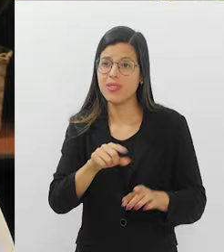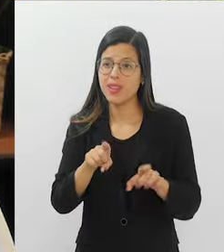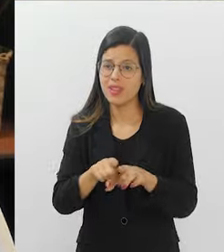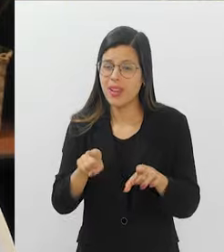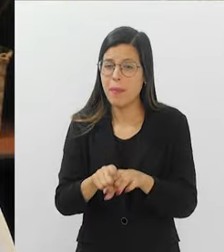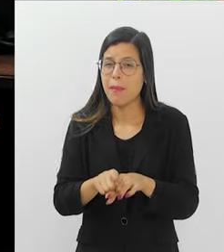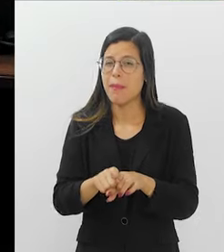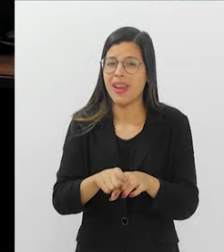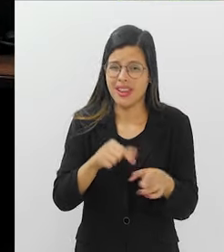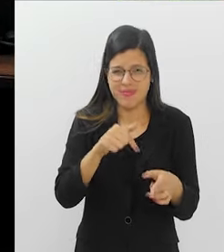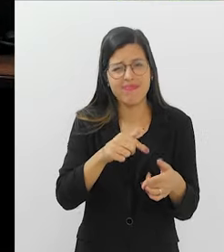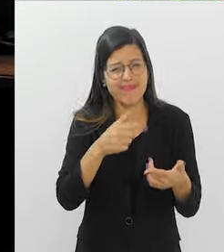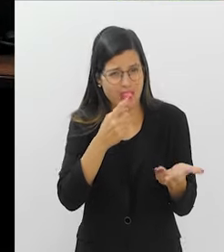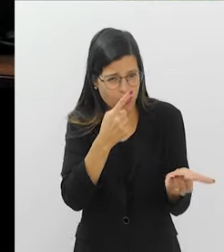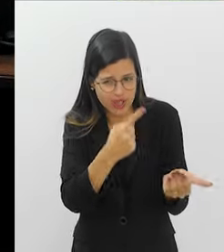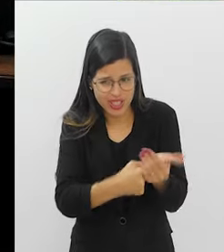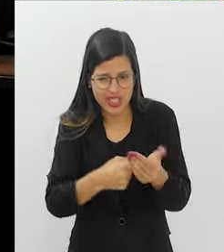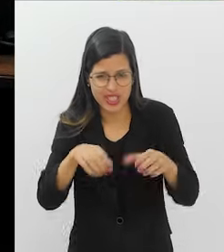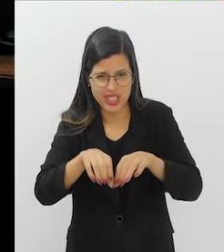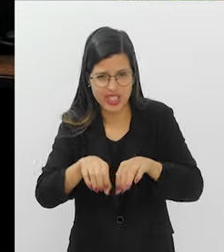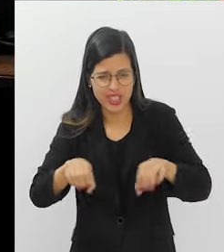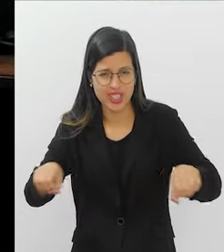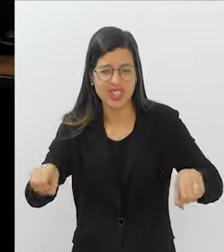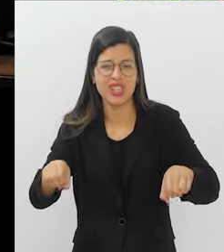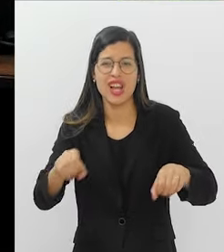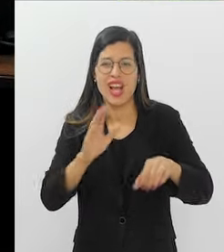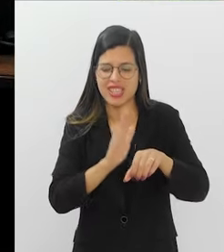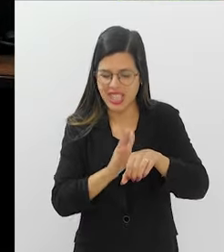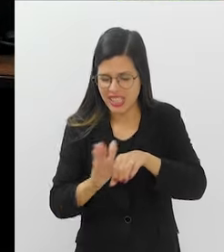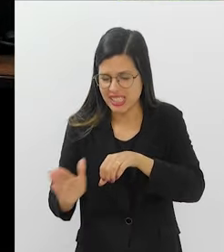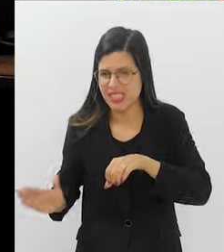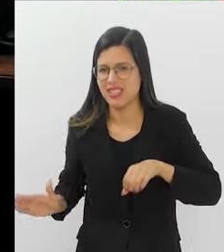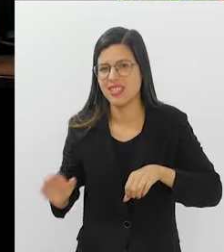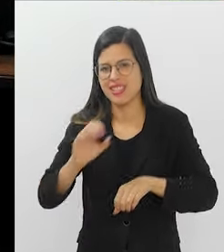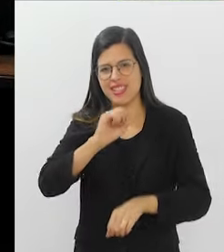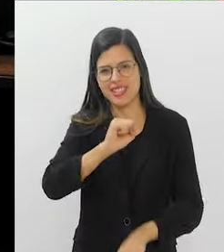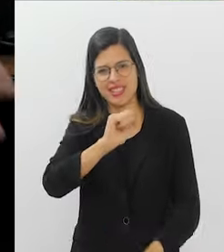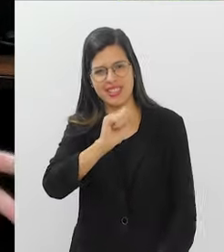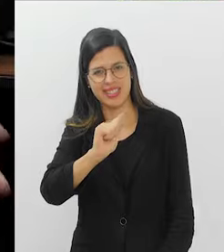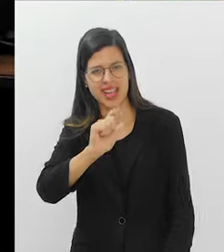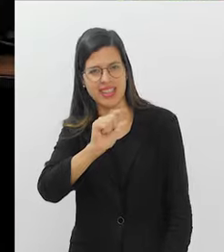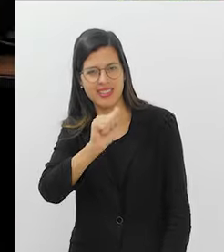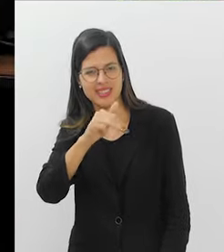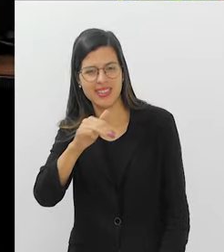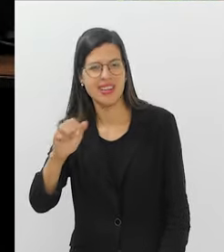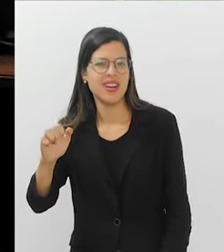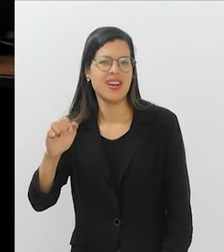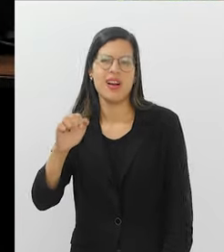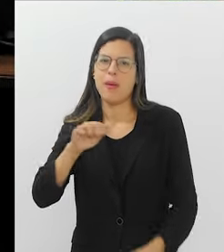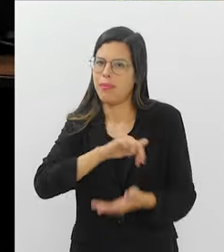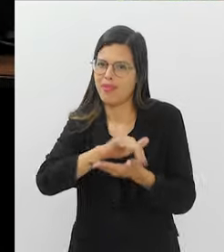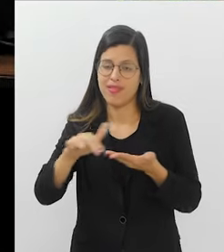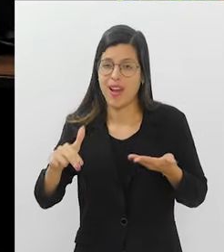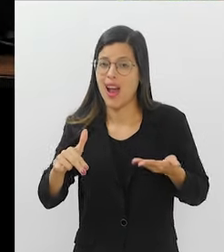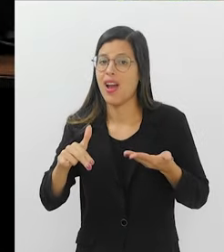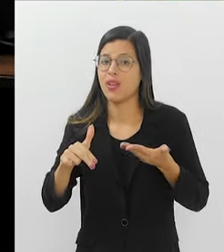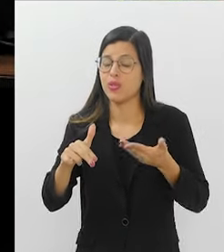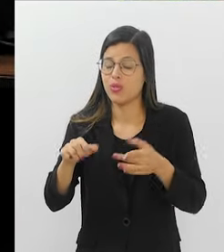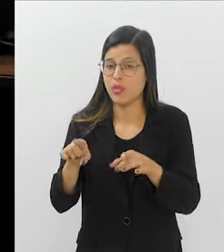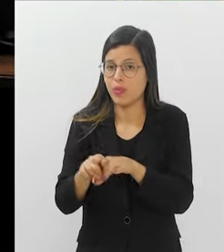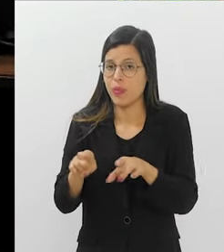é embutidos, salsicha, salame, calabresa, presuntos, né? O